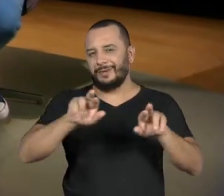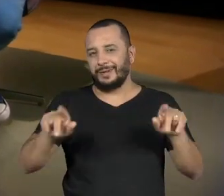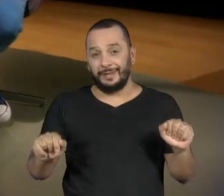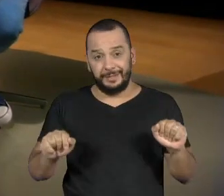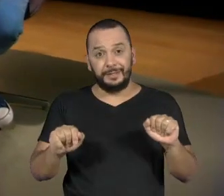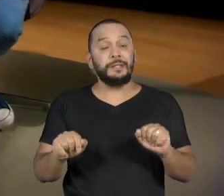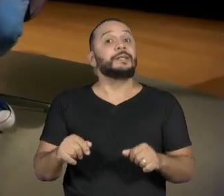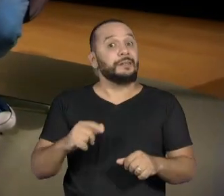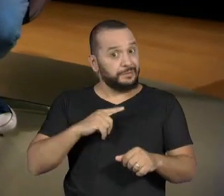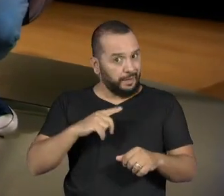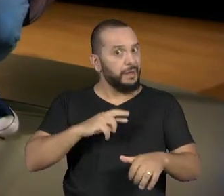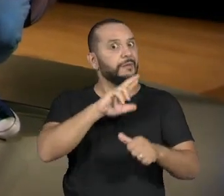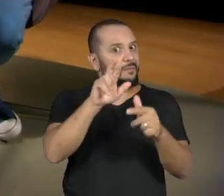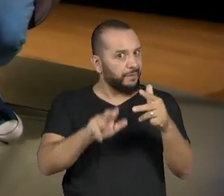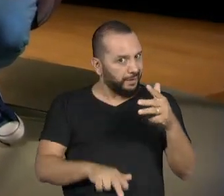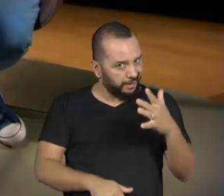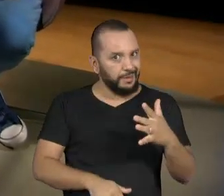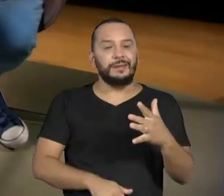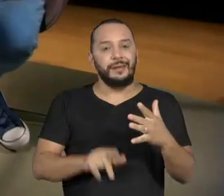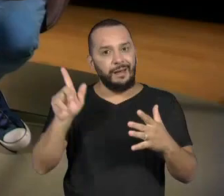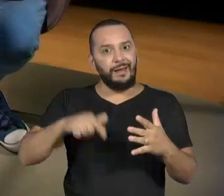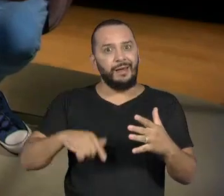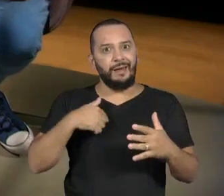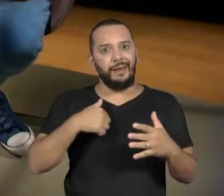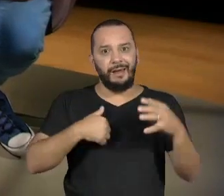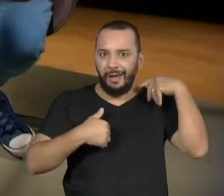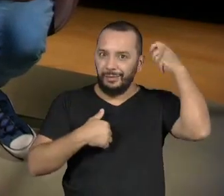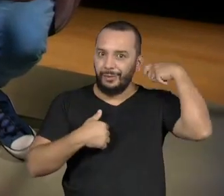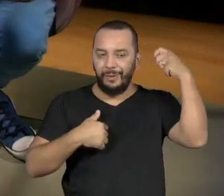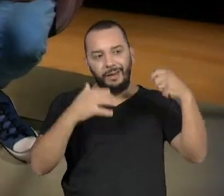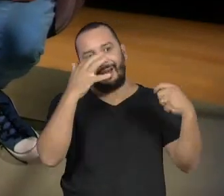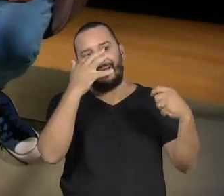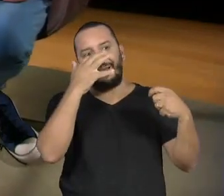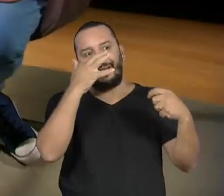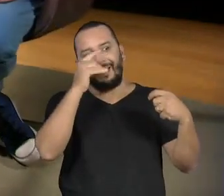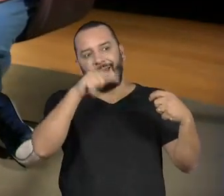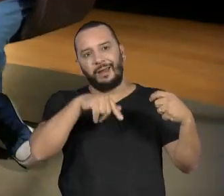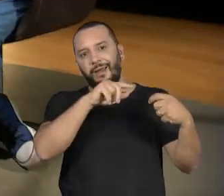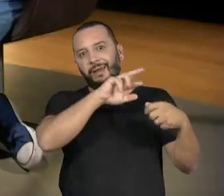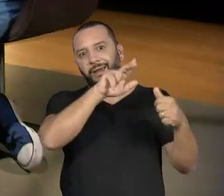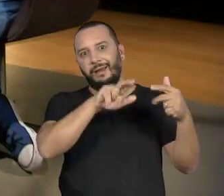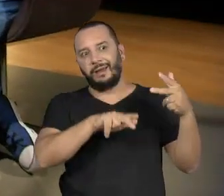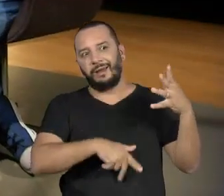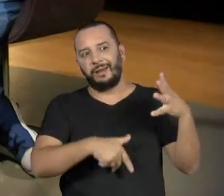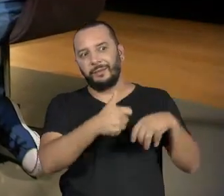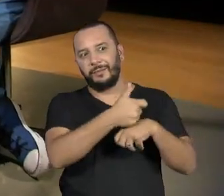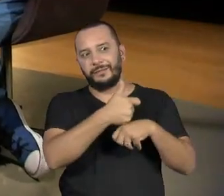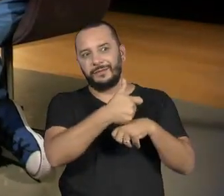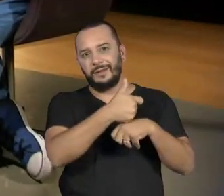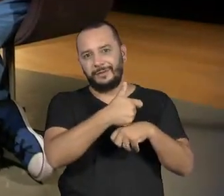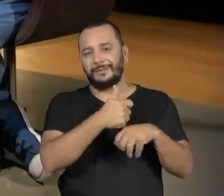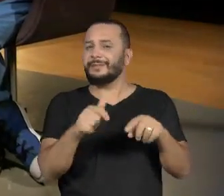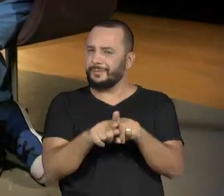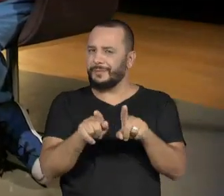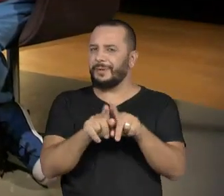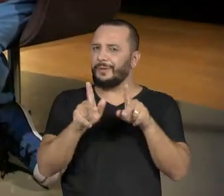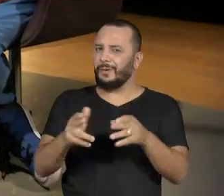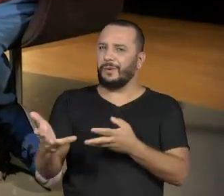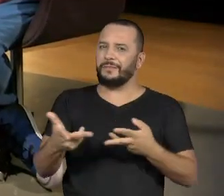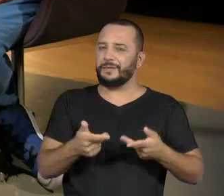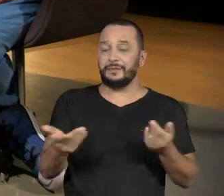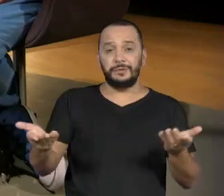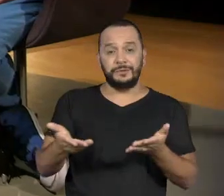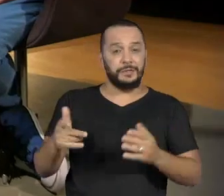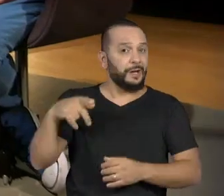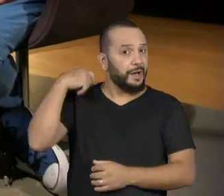ser tão complexo, é tão admirável o trabalho do ator. E assim é o ofício do nosso convidado de hoje, um dos atores